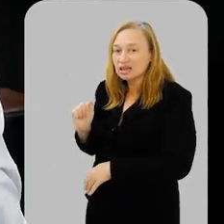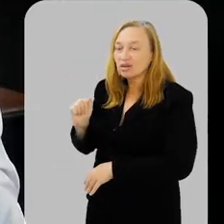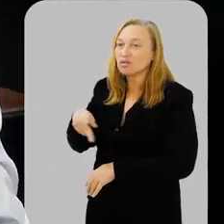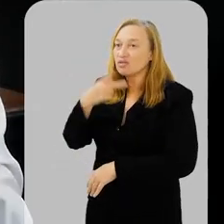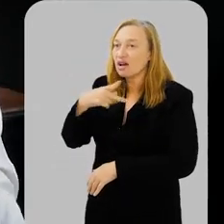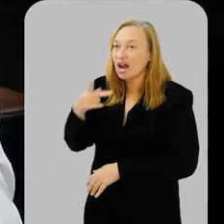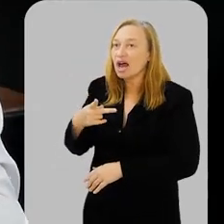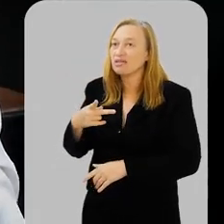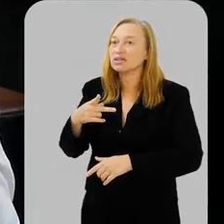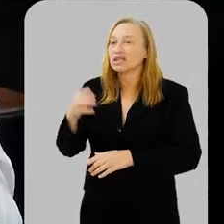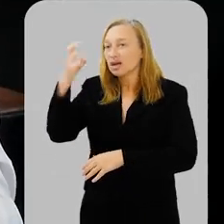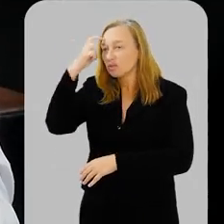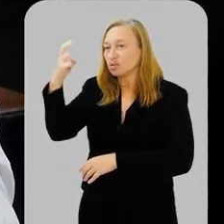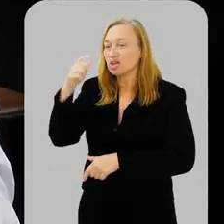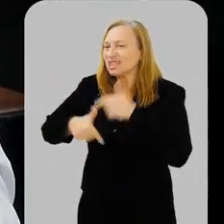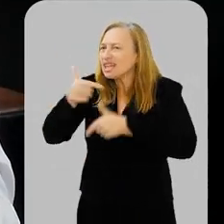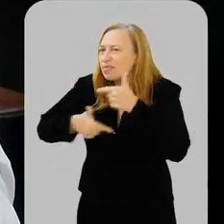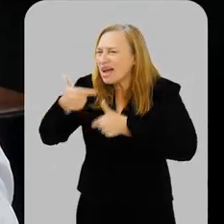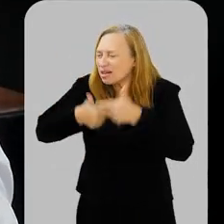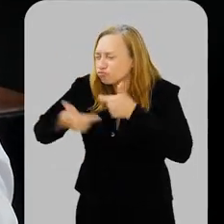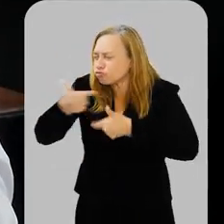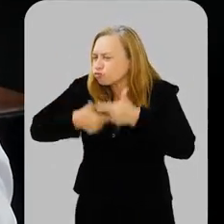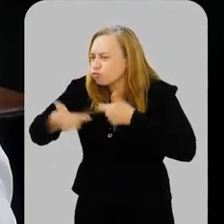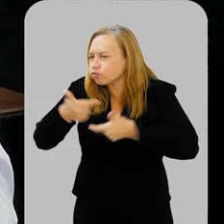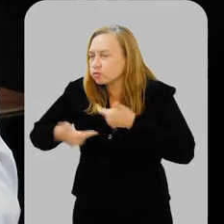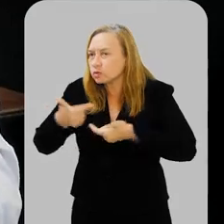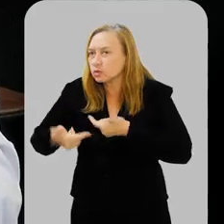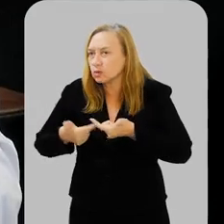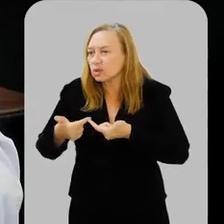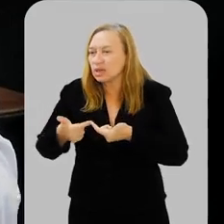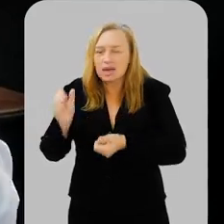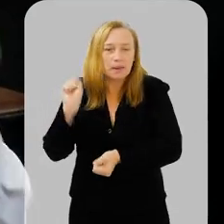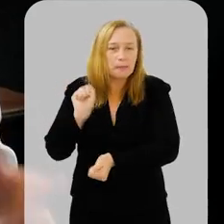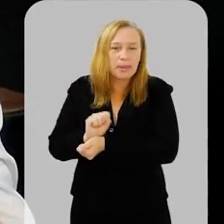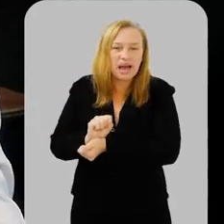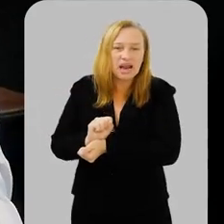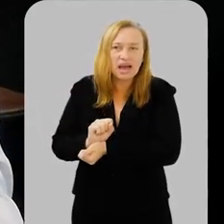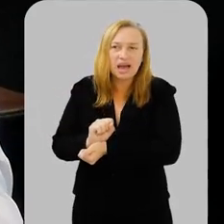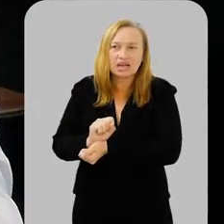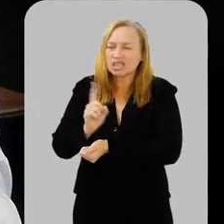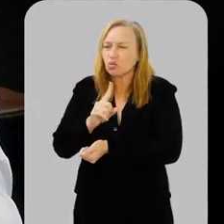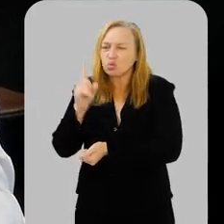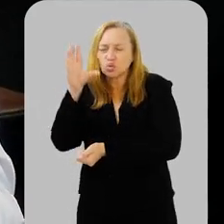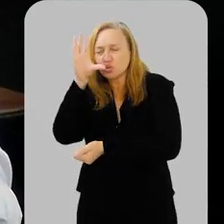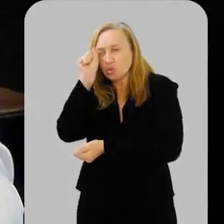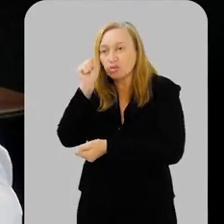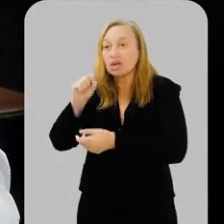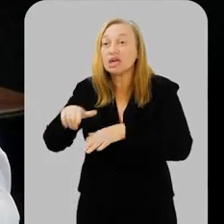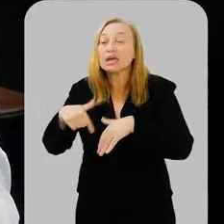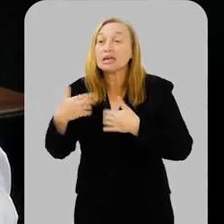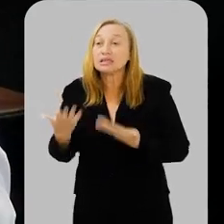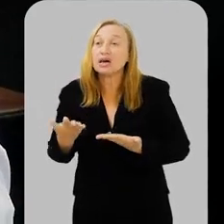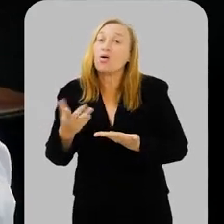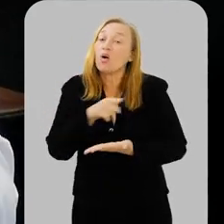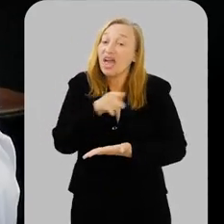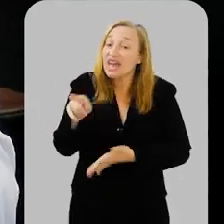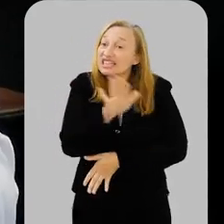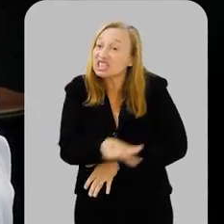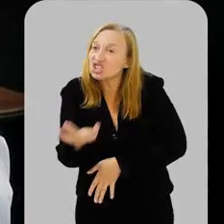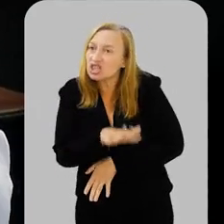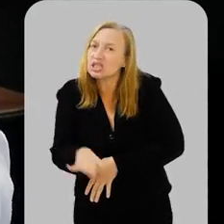questão, dessa cultura, de se trabalhar muito e descartar horas de sono para trabalhar cada vez mais,